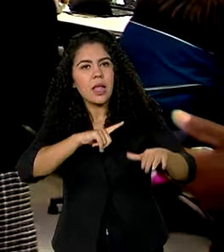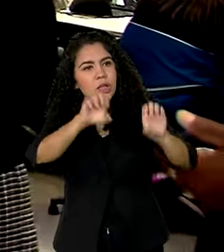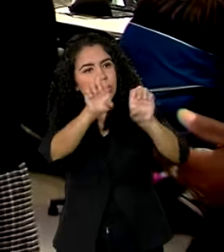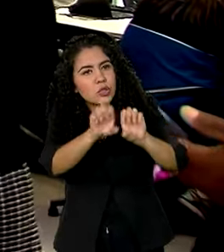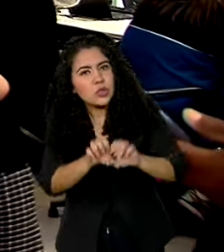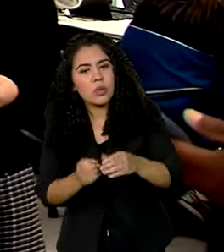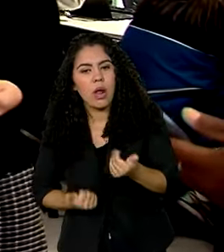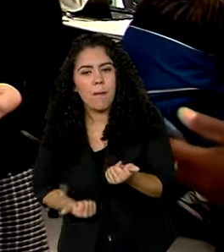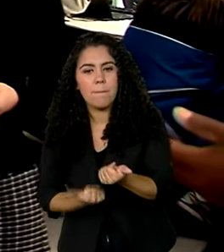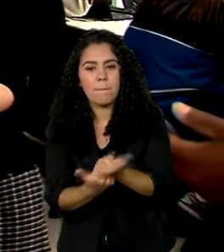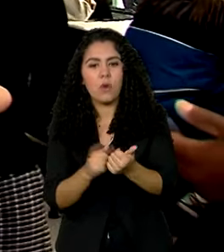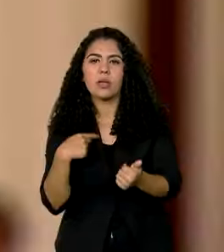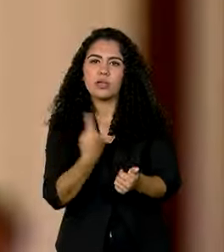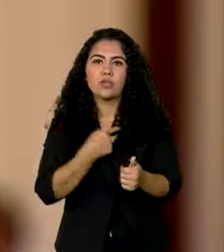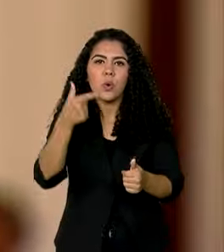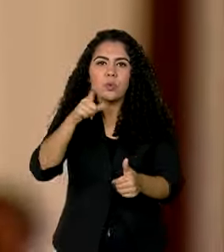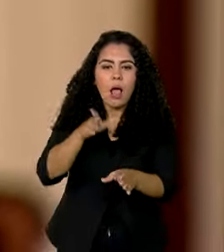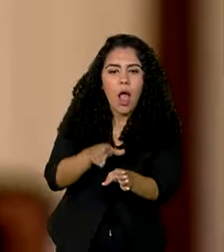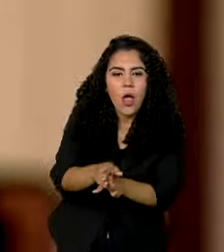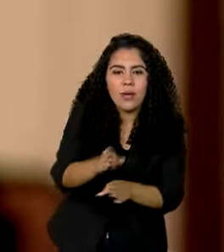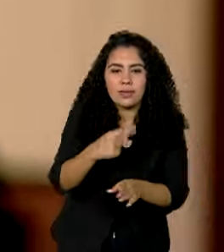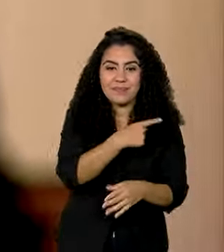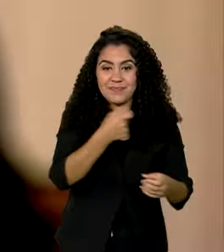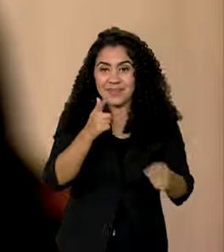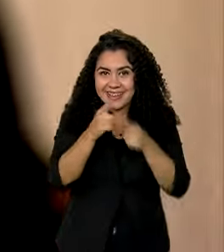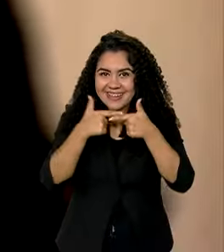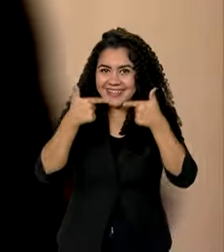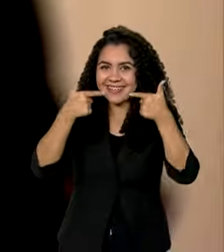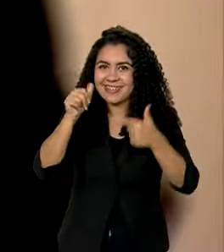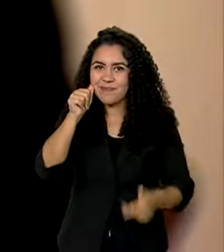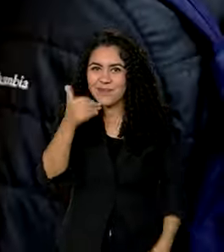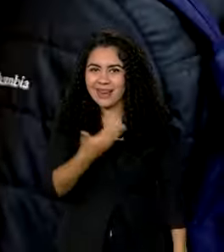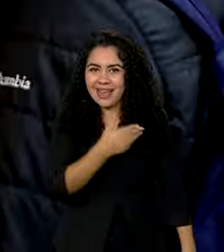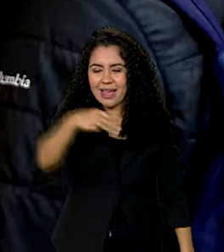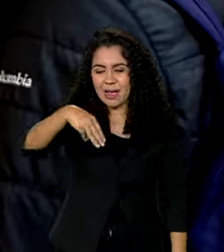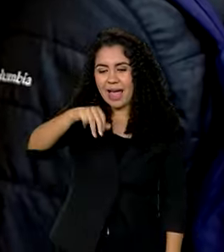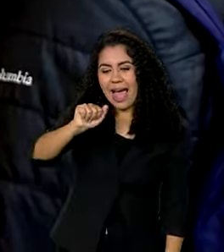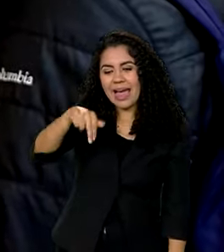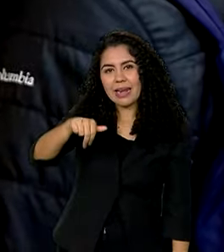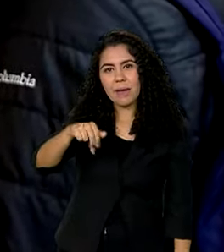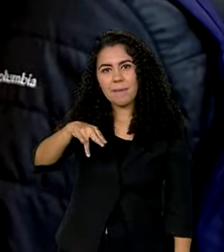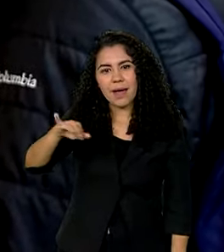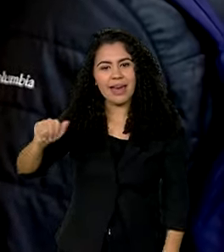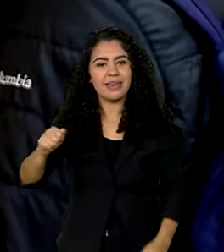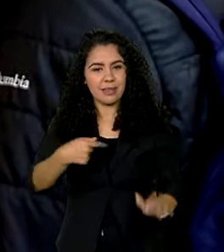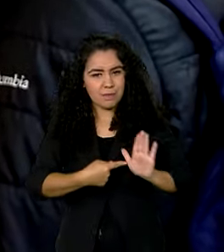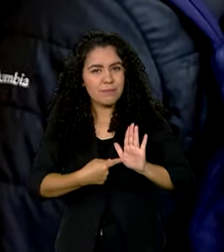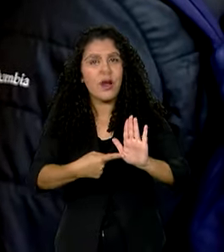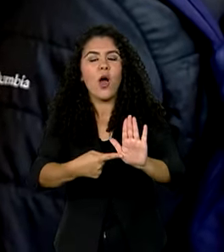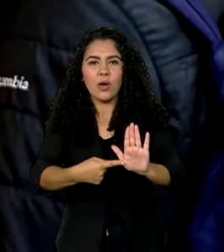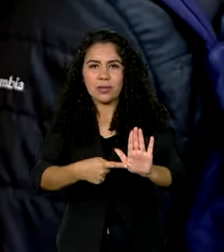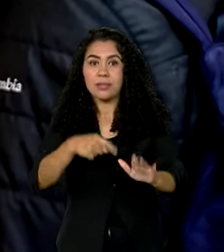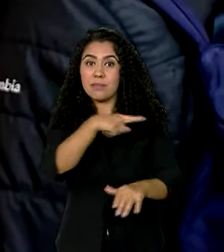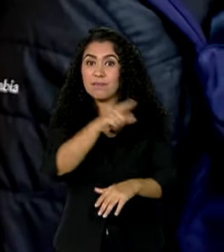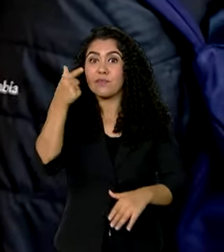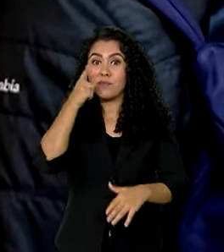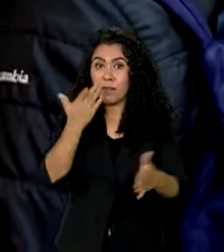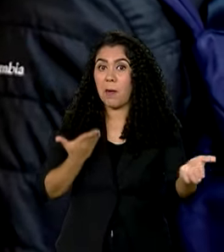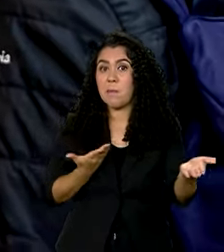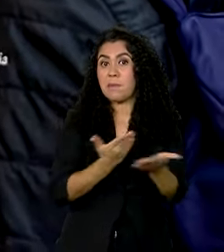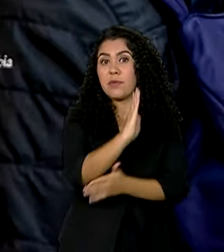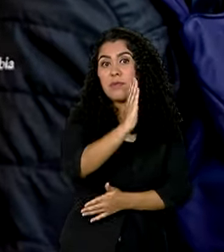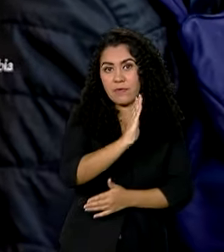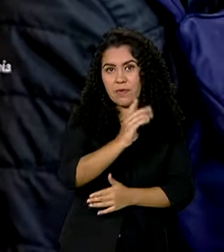e estamos conseguindo orientar. O sorriso da Ana Maria denuncia. Ela está entre os contemplados no segundo lote do